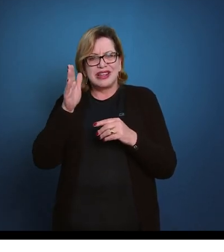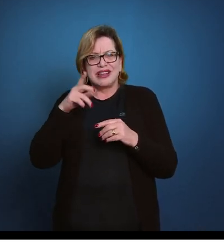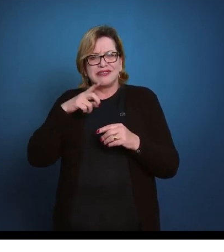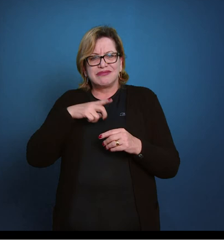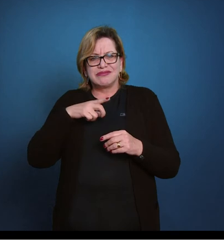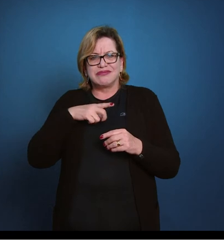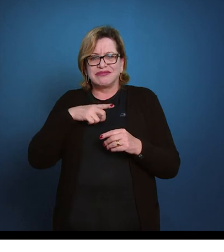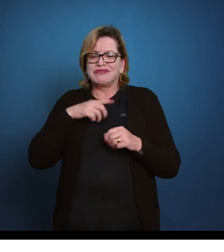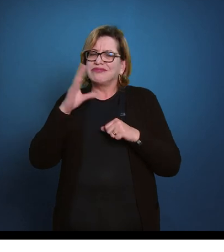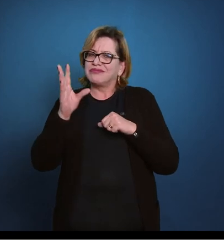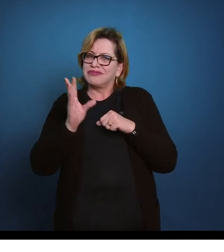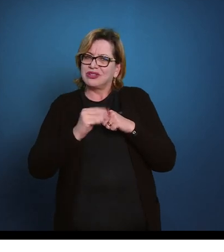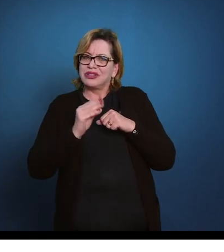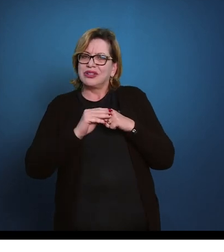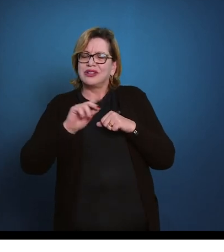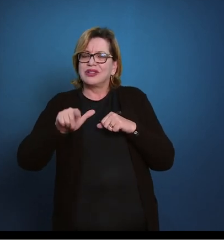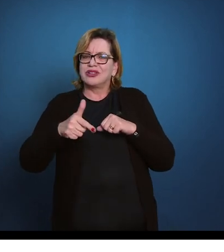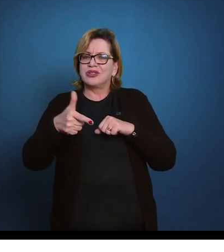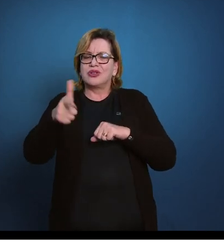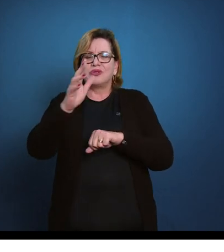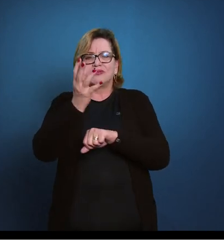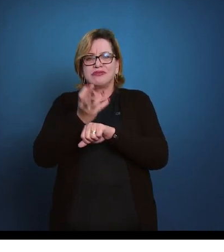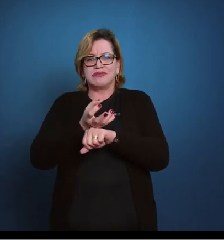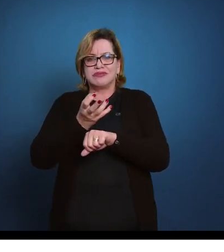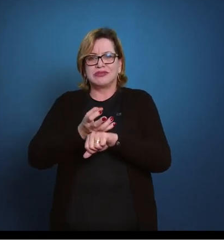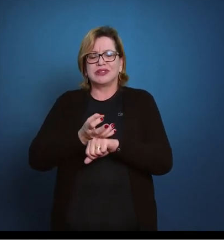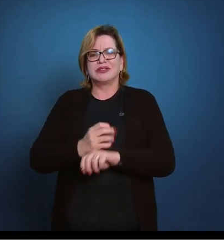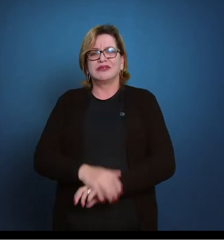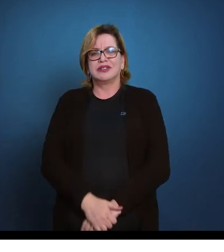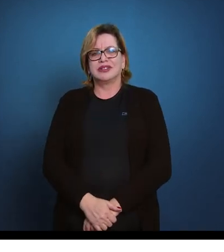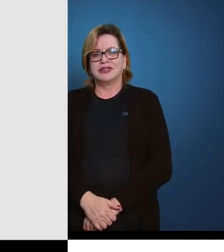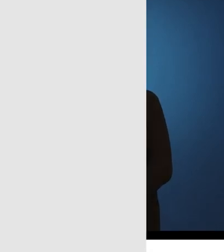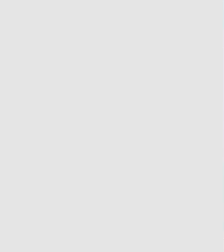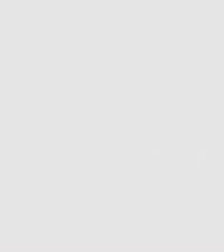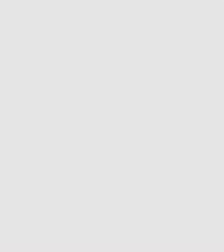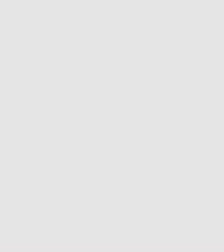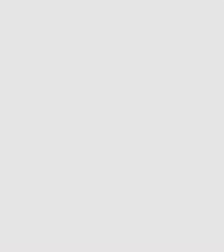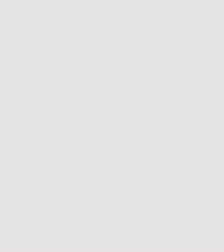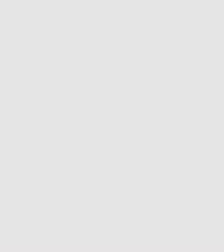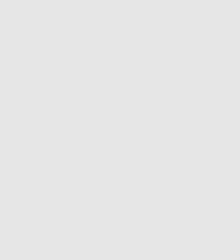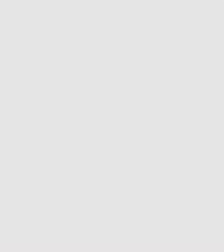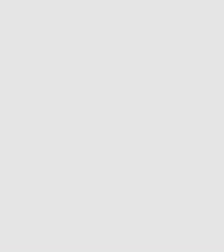parte desse conhecimento em outras disciplinas. Um Toma.